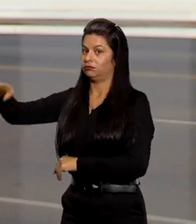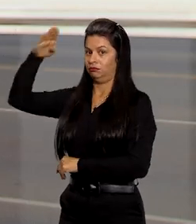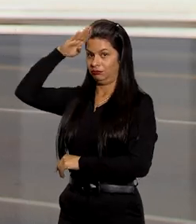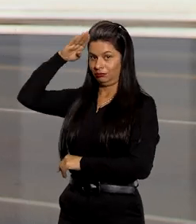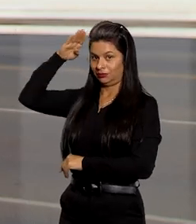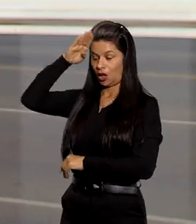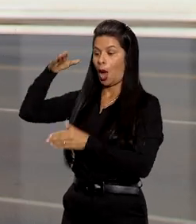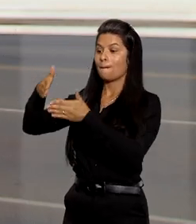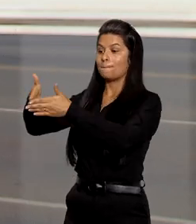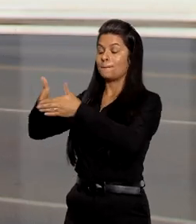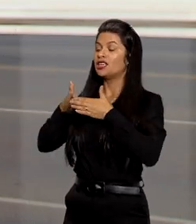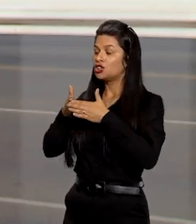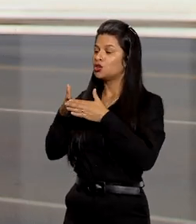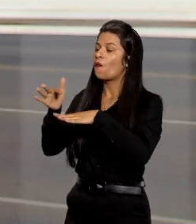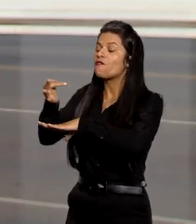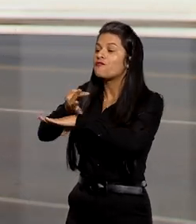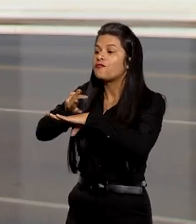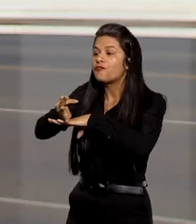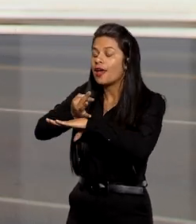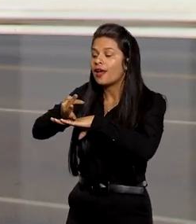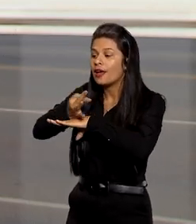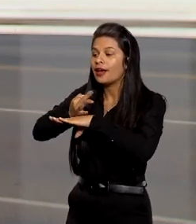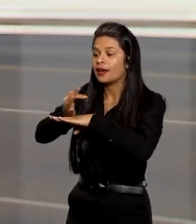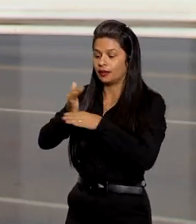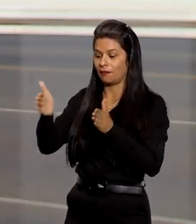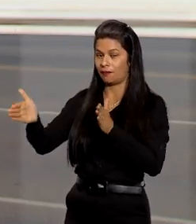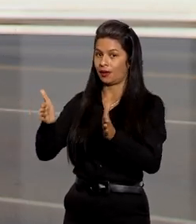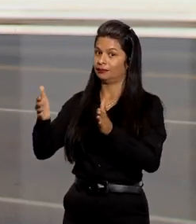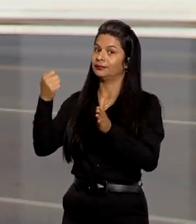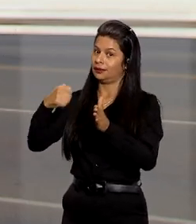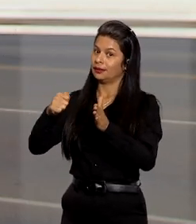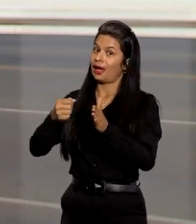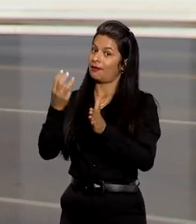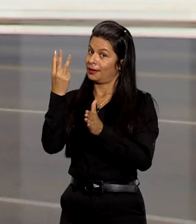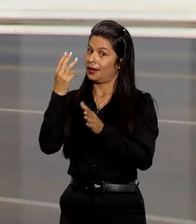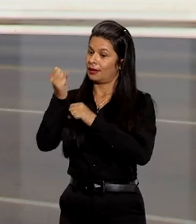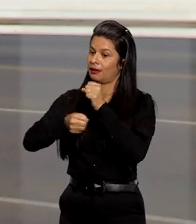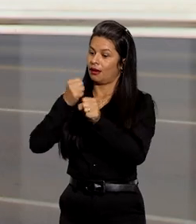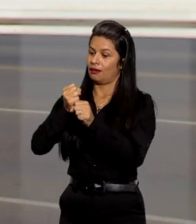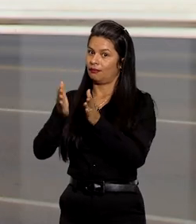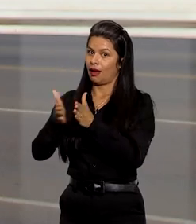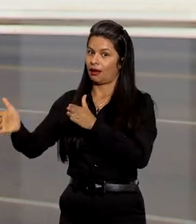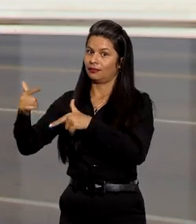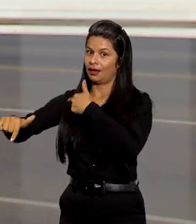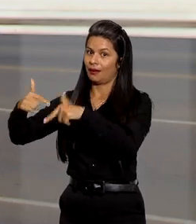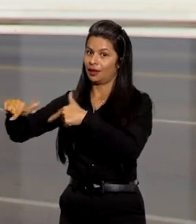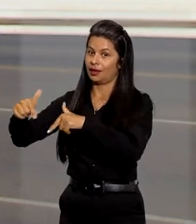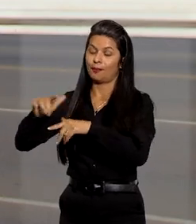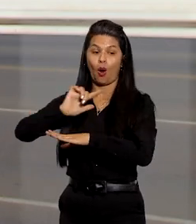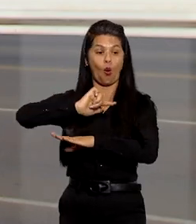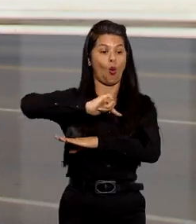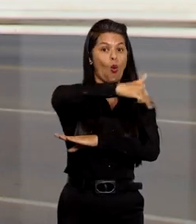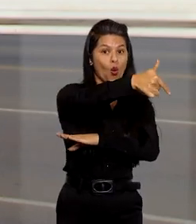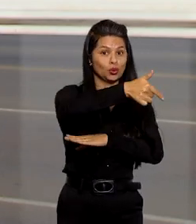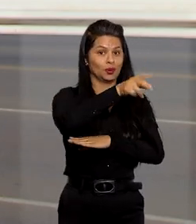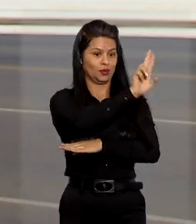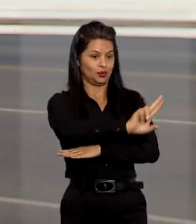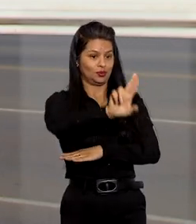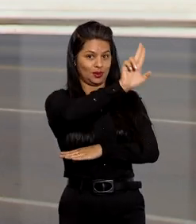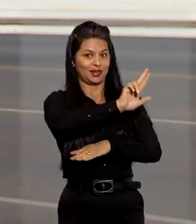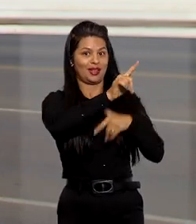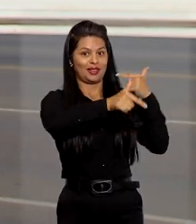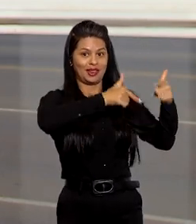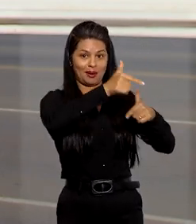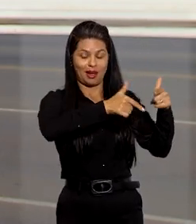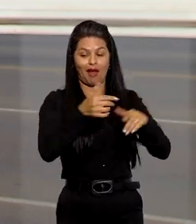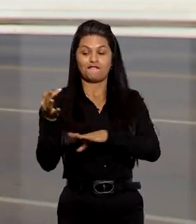Exército pediu a declaração de vacância durante o estágio probatório para tomar posse em um cargo inacumulável na Universidade